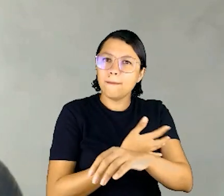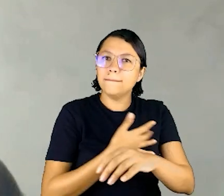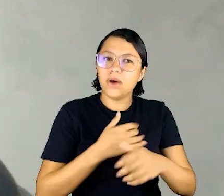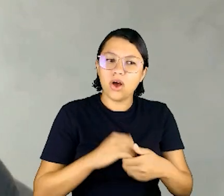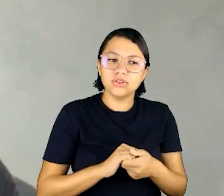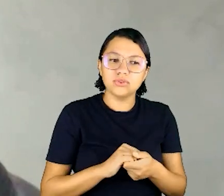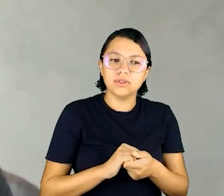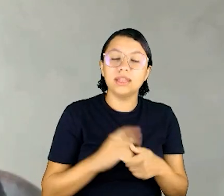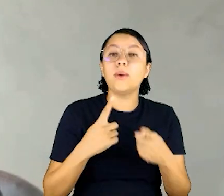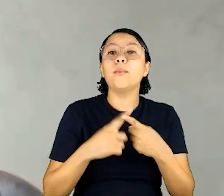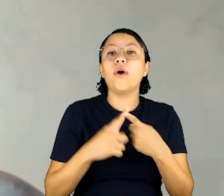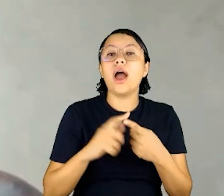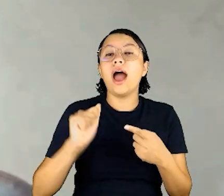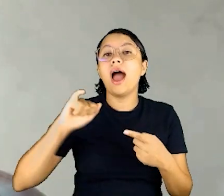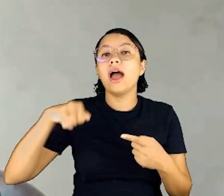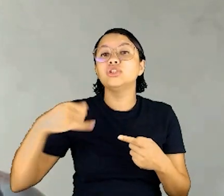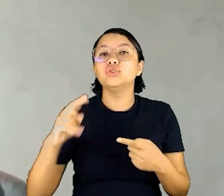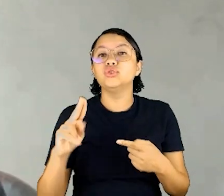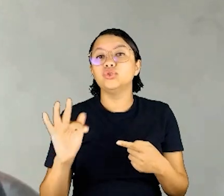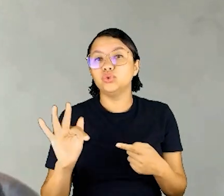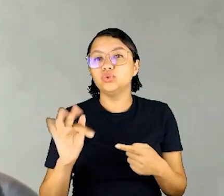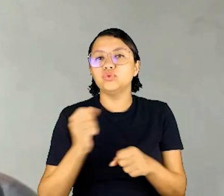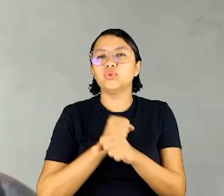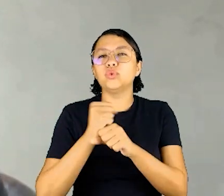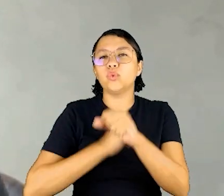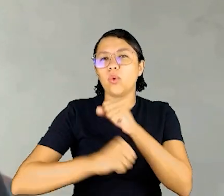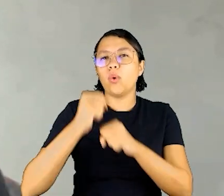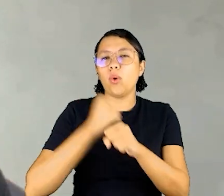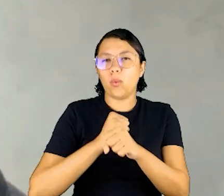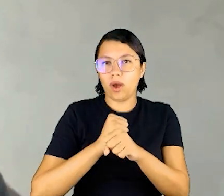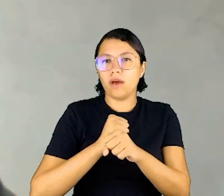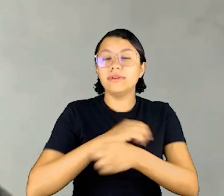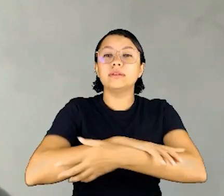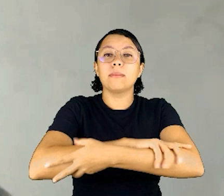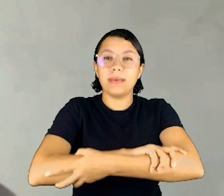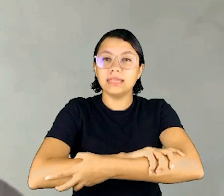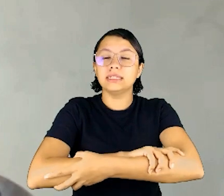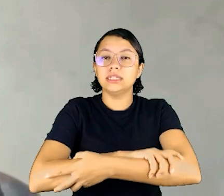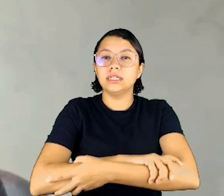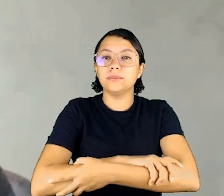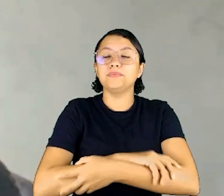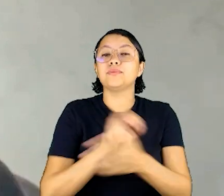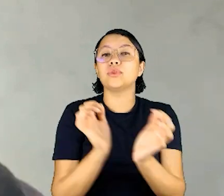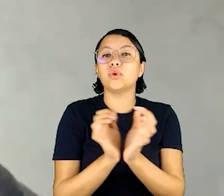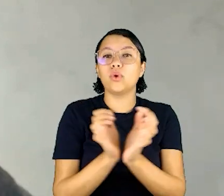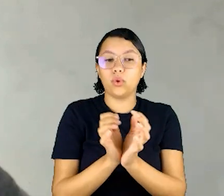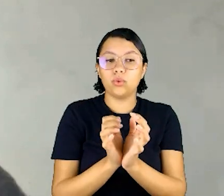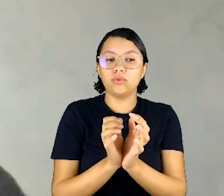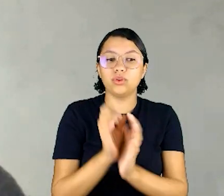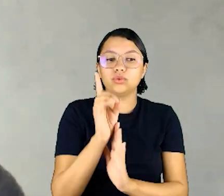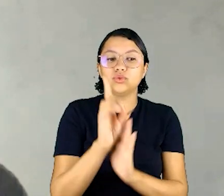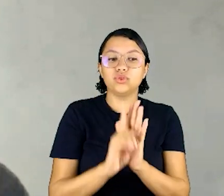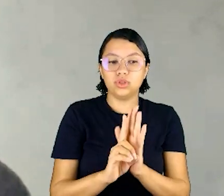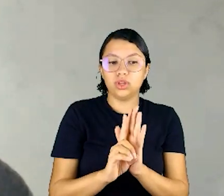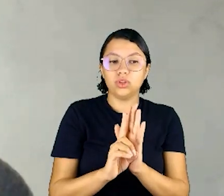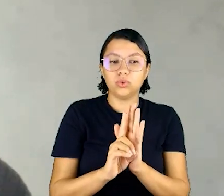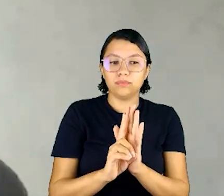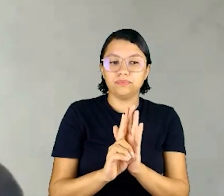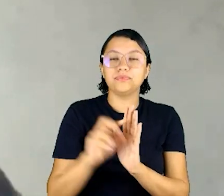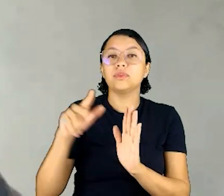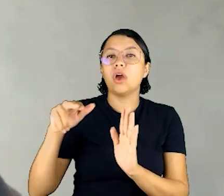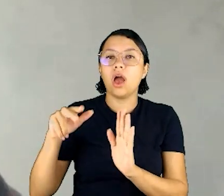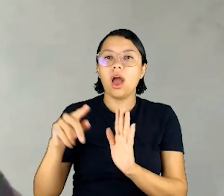Emocionada porque a Ajuste, no ano passado, ela firmou um convênio com o Instituto Brasileiro de Direito para a